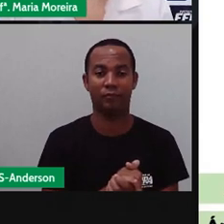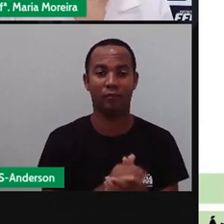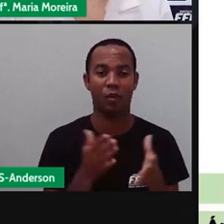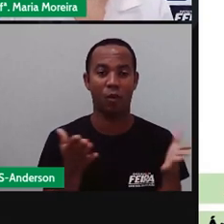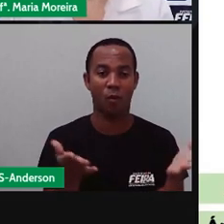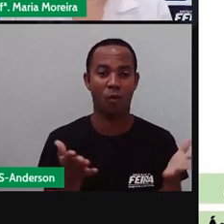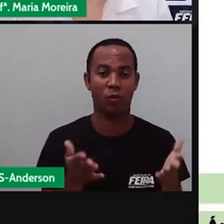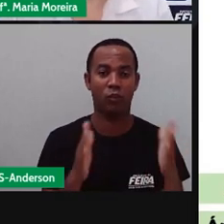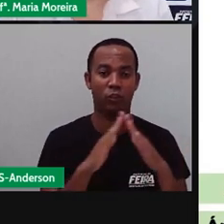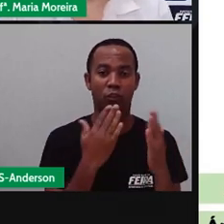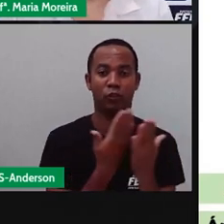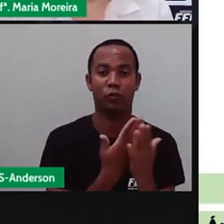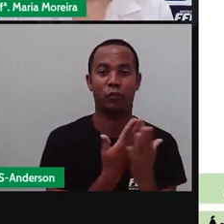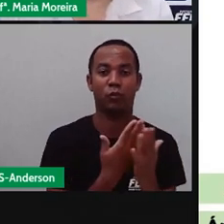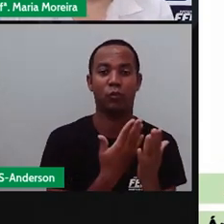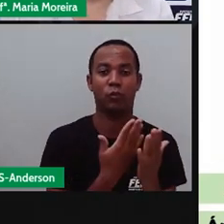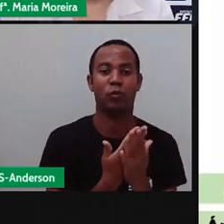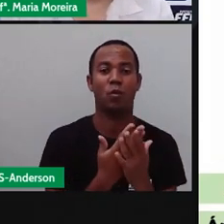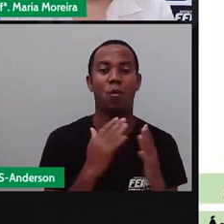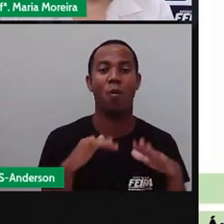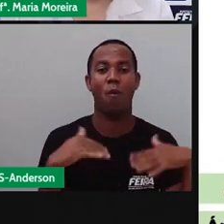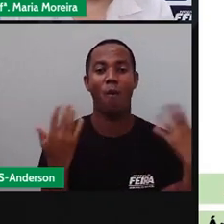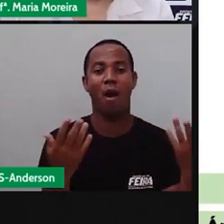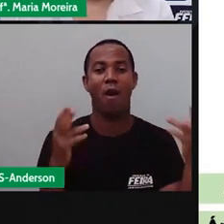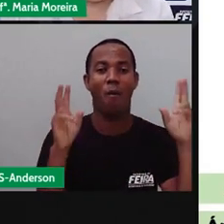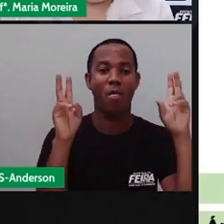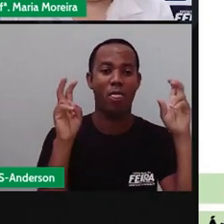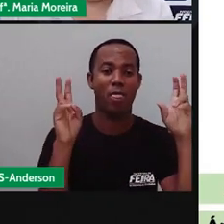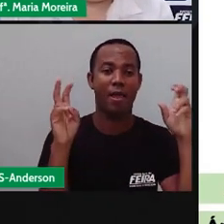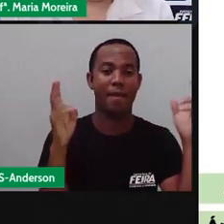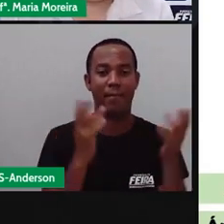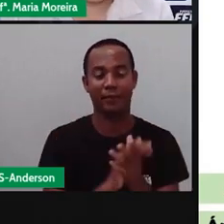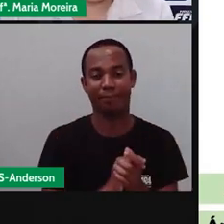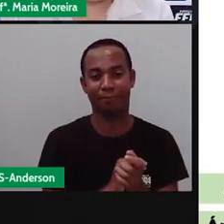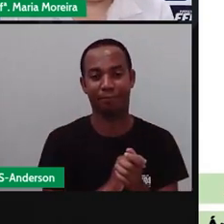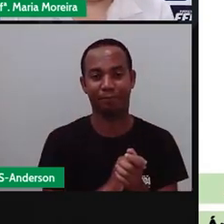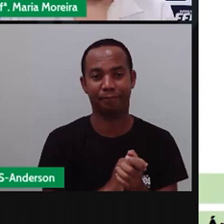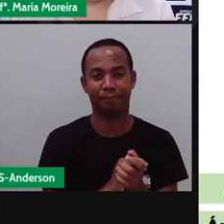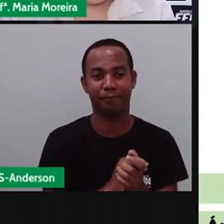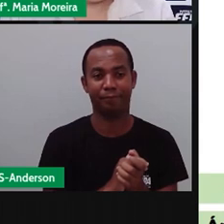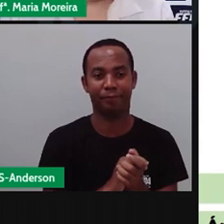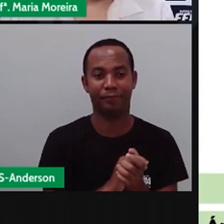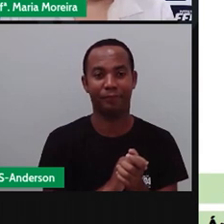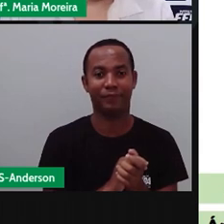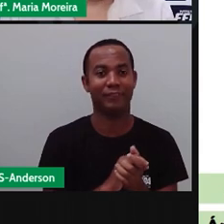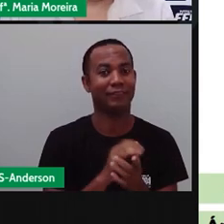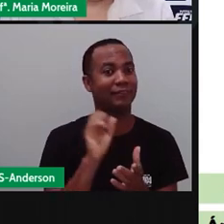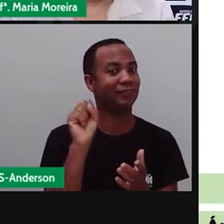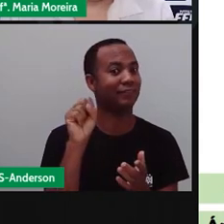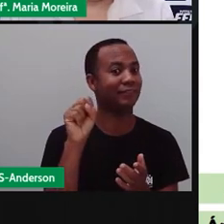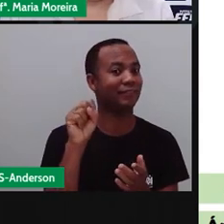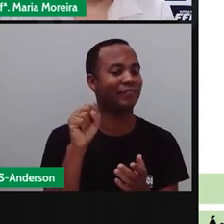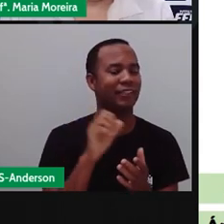aula de número 99, quem está ansioso aí para a nossa aula de número 100, tá Anderson?